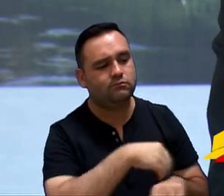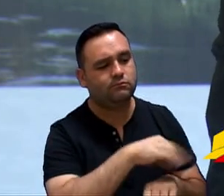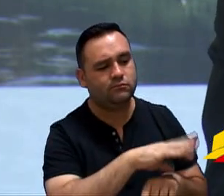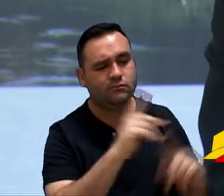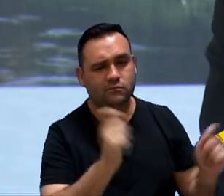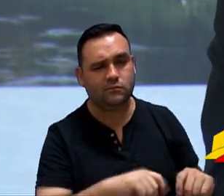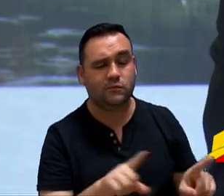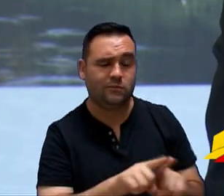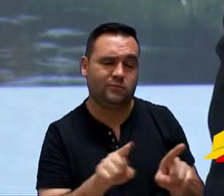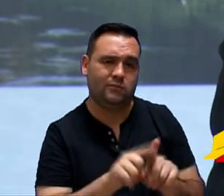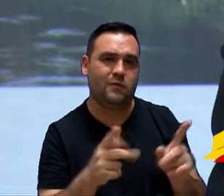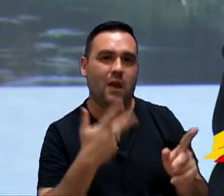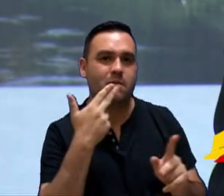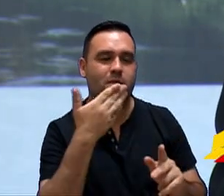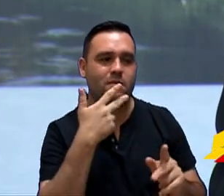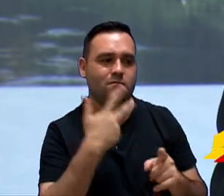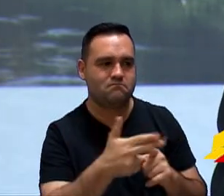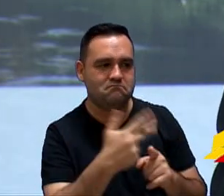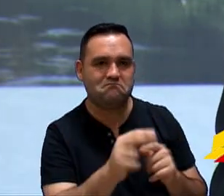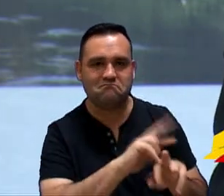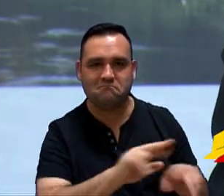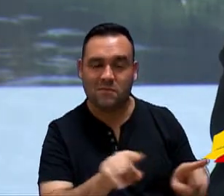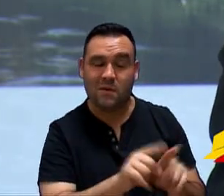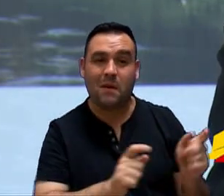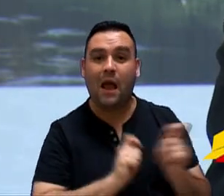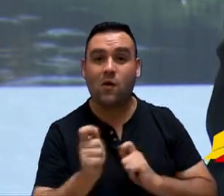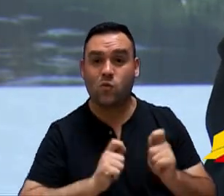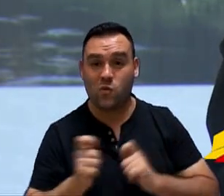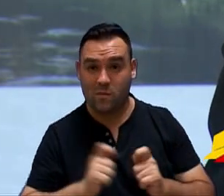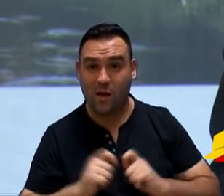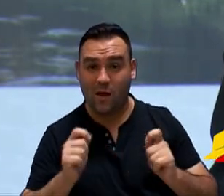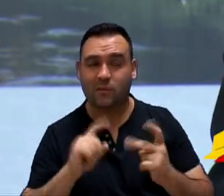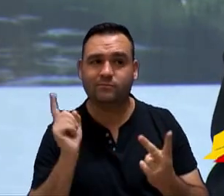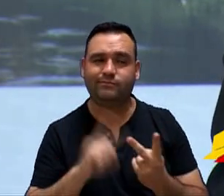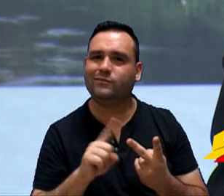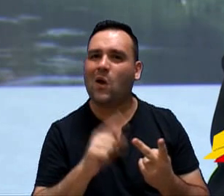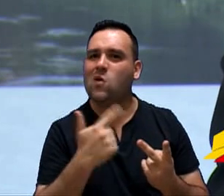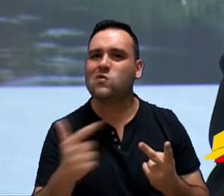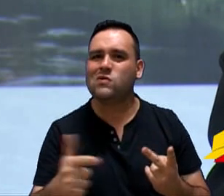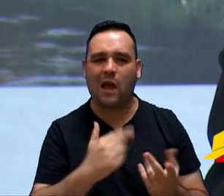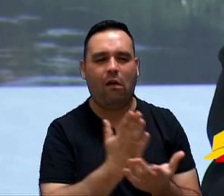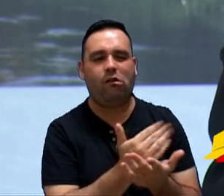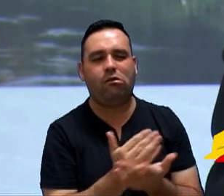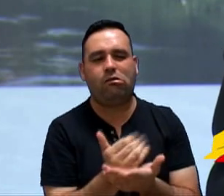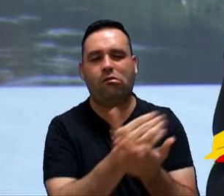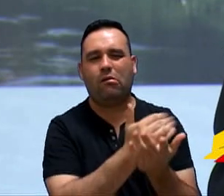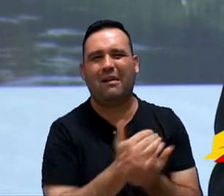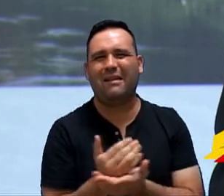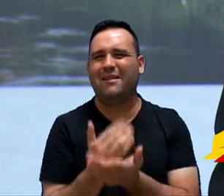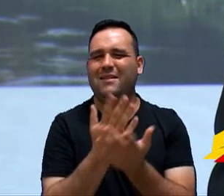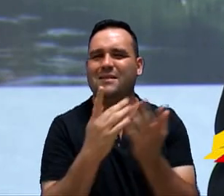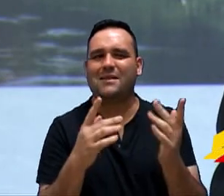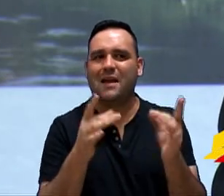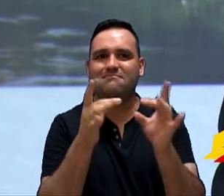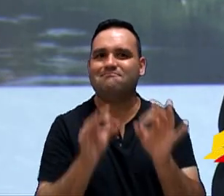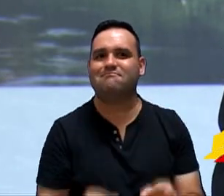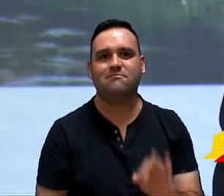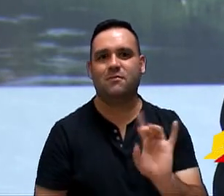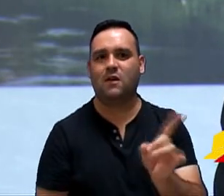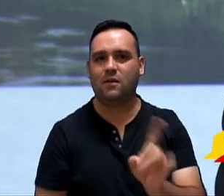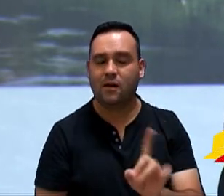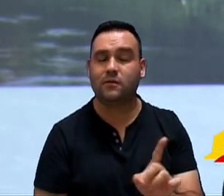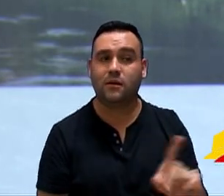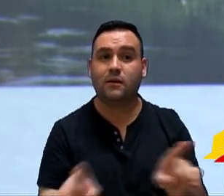As vantagens é isso, vai controlar melhor o seu gasto, não haverá mais rateio, que é uma coisa nada democrática,